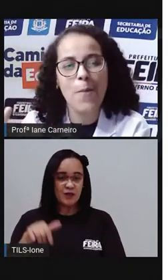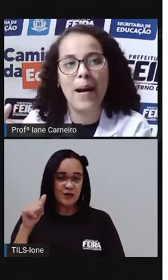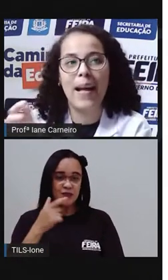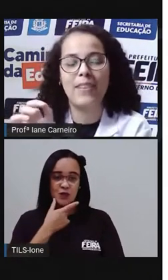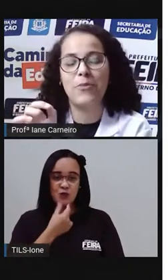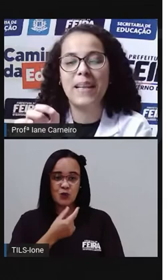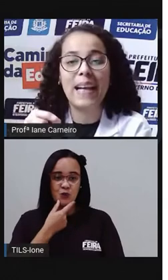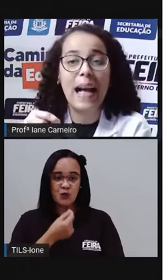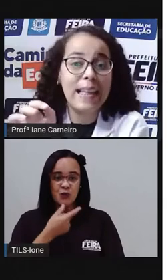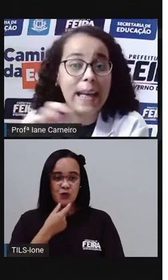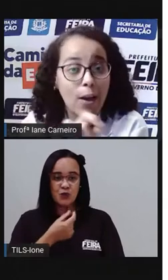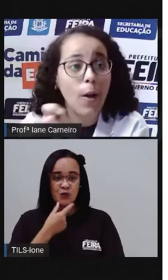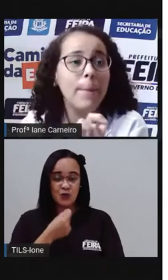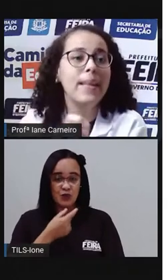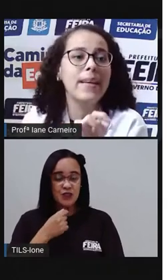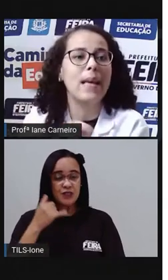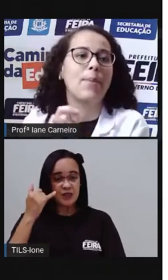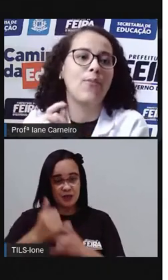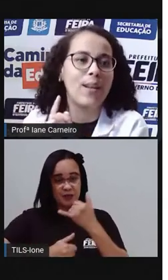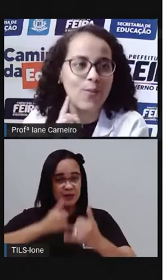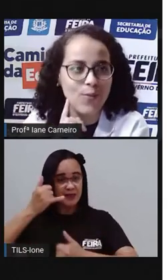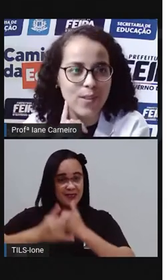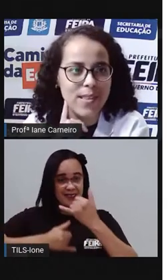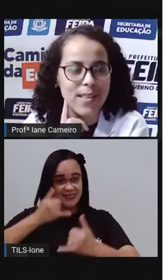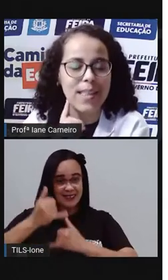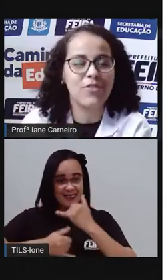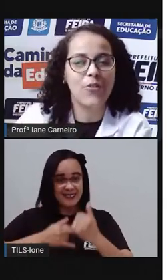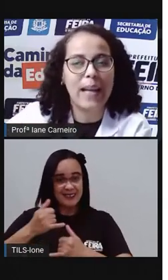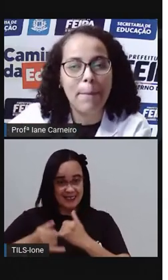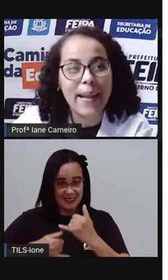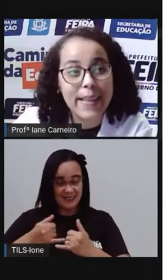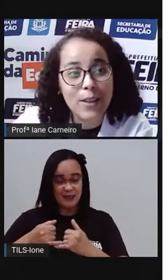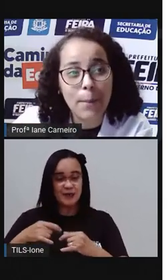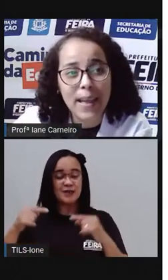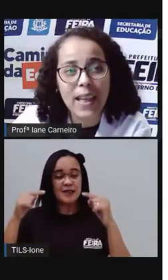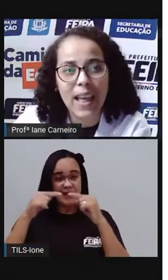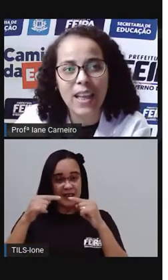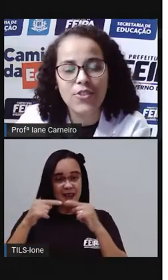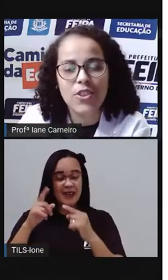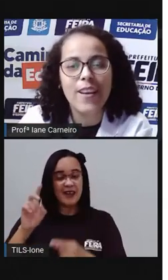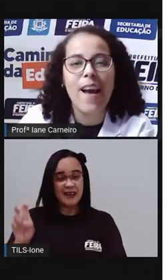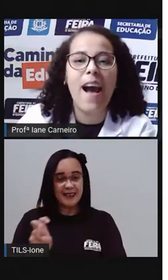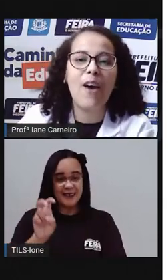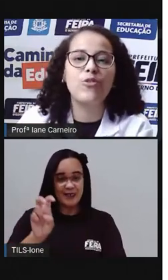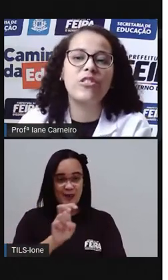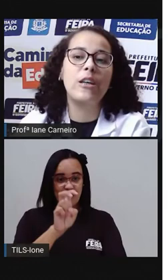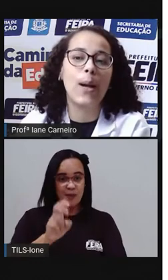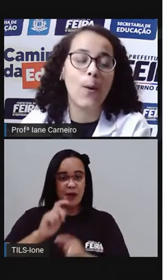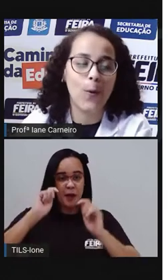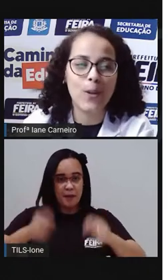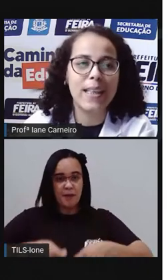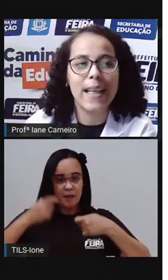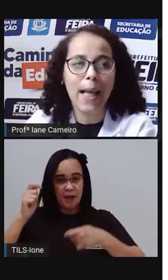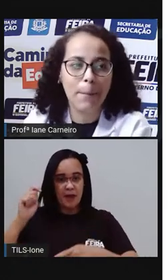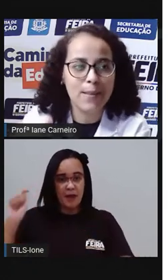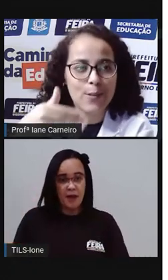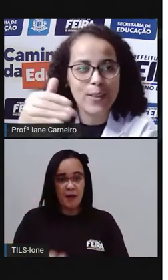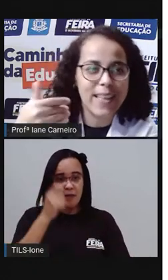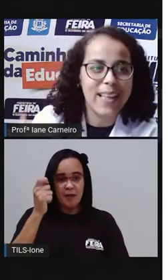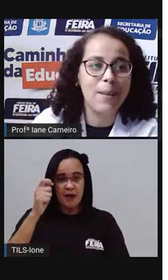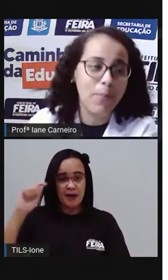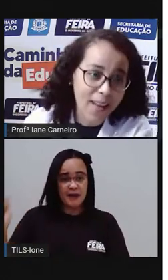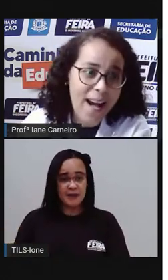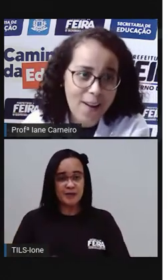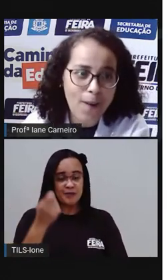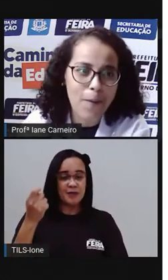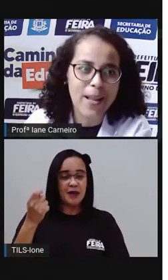forma de brincar ali é a cobrinha que a Pro falou com vocês, né? De ficar batendo bem rente ao chão a corda, E a pessoa